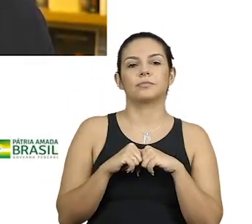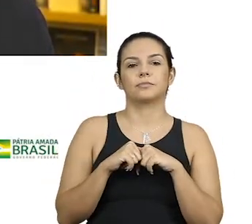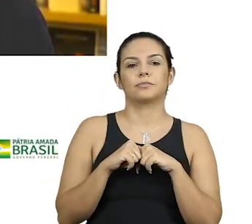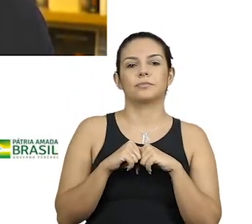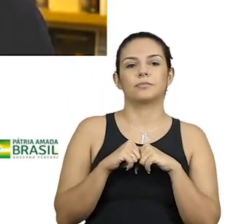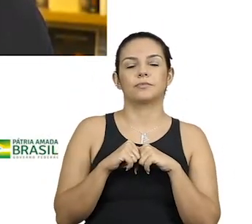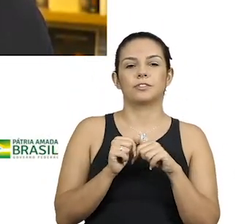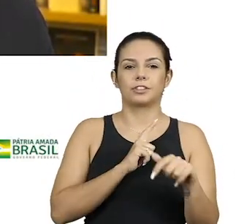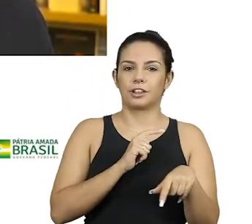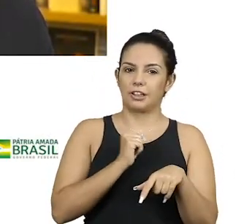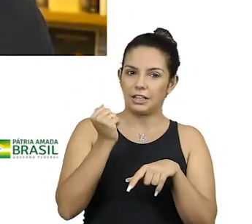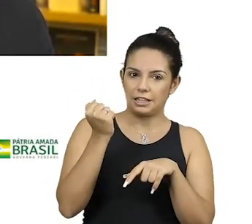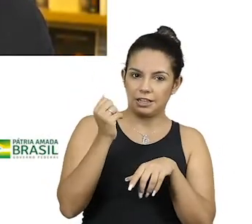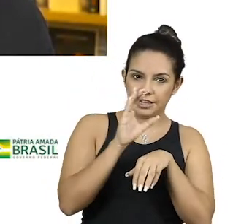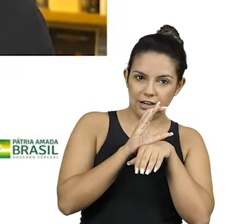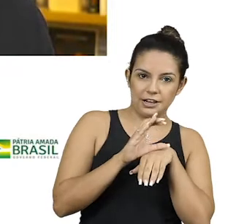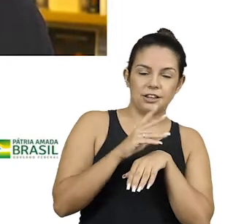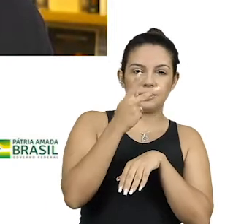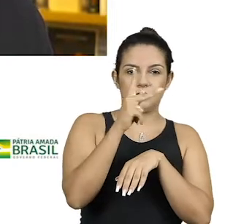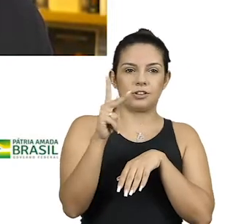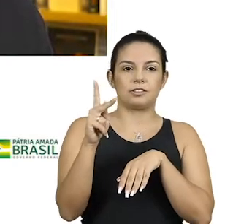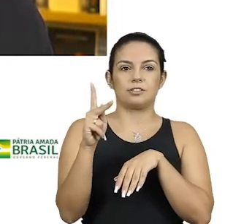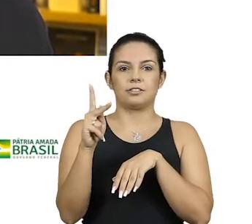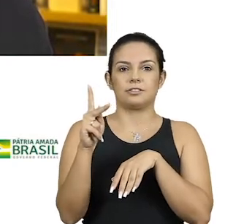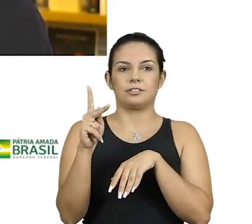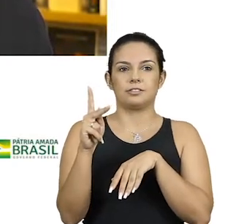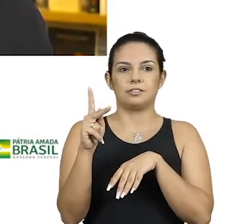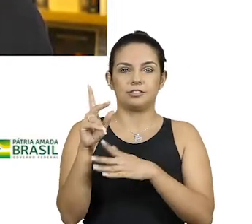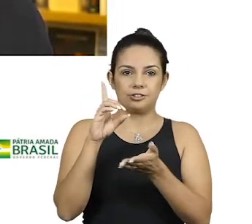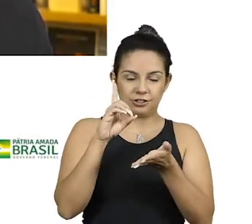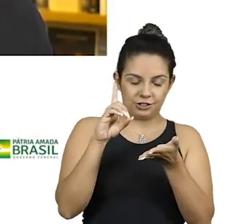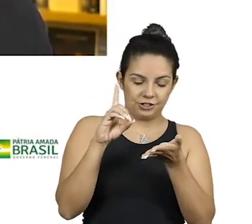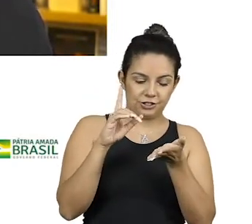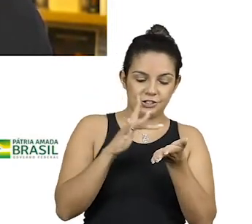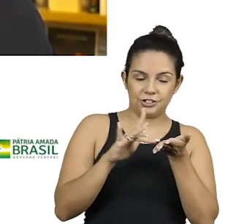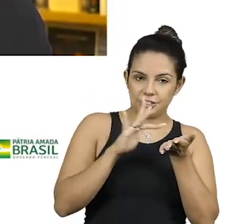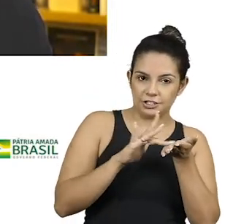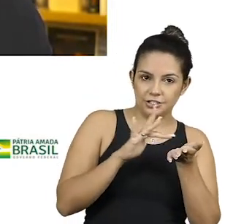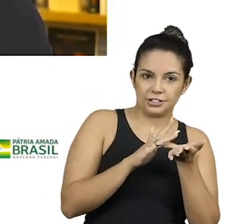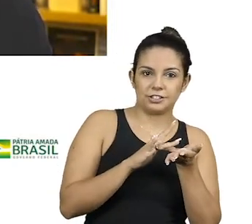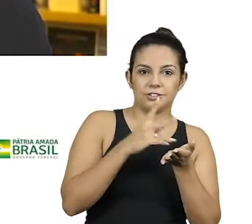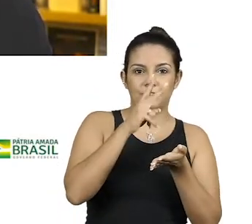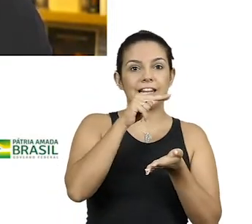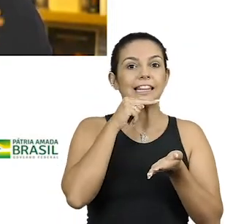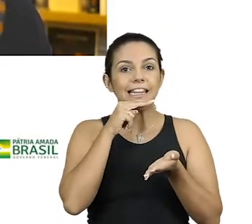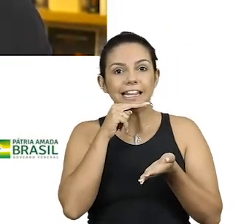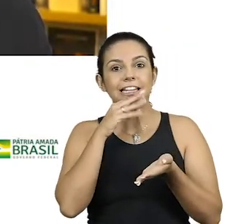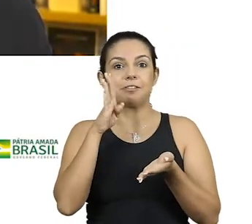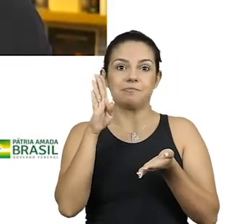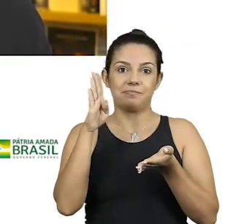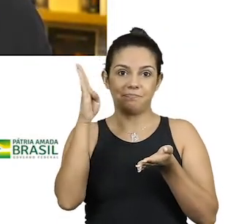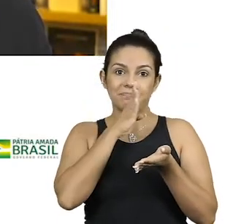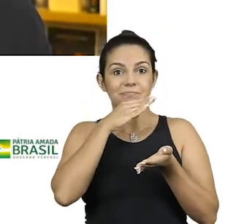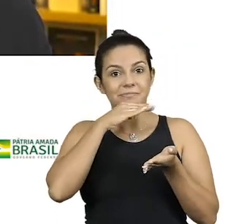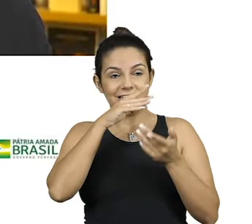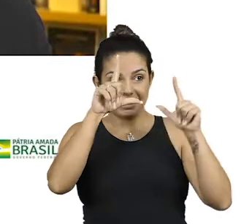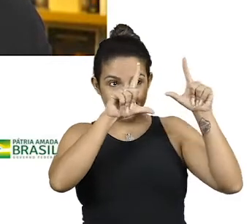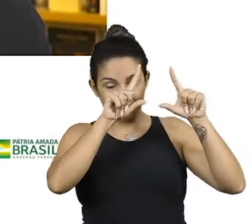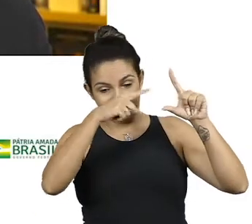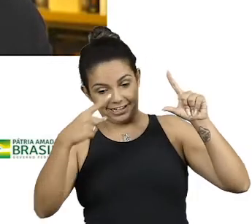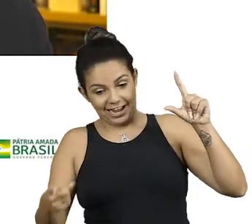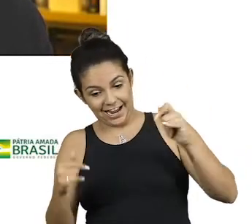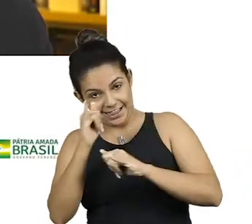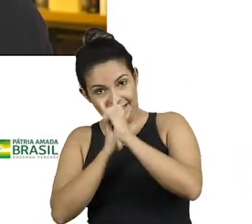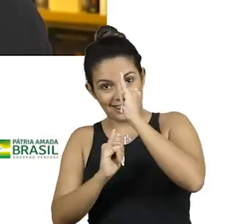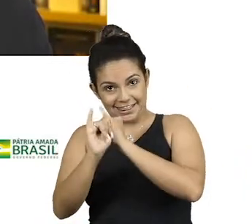viabilizada através de sua descendente digital, sua neta, bisneta, neta, sei lá como você